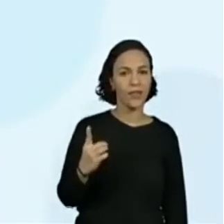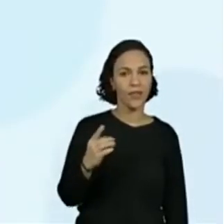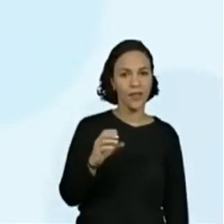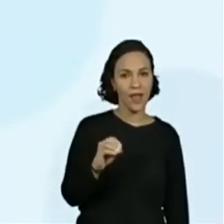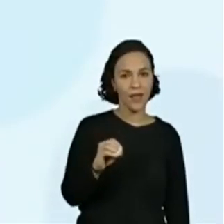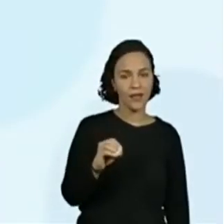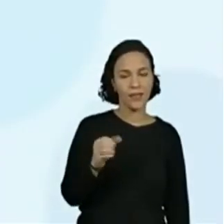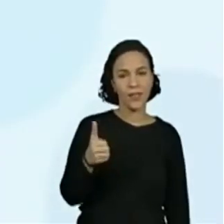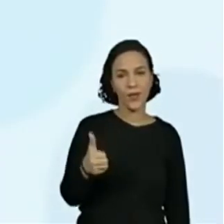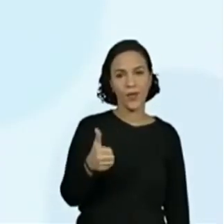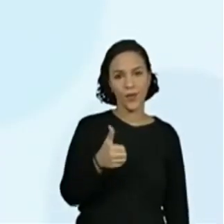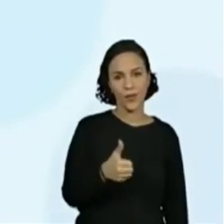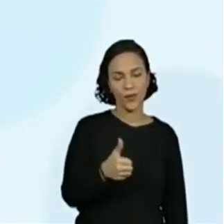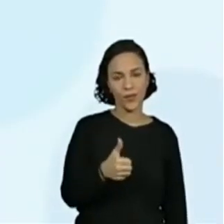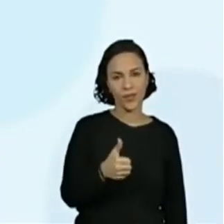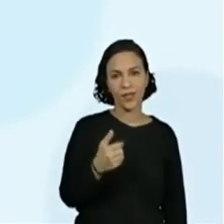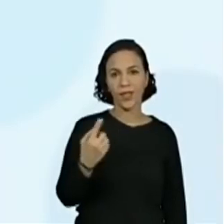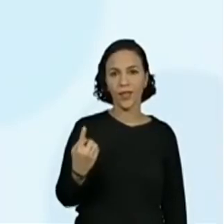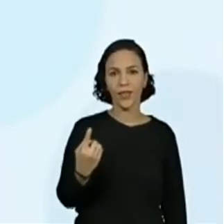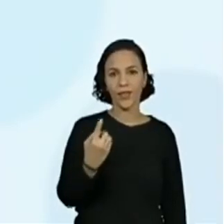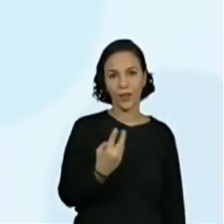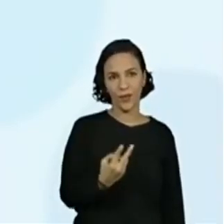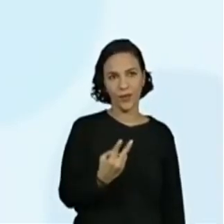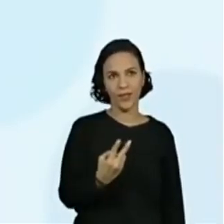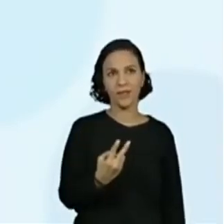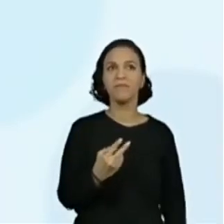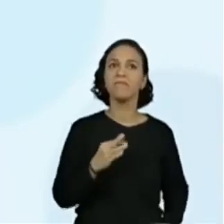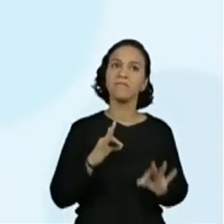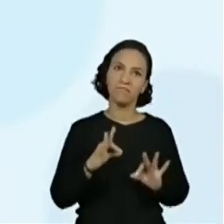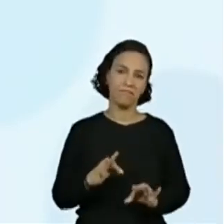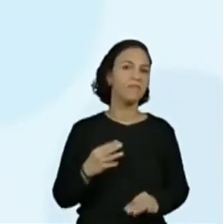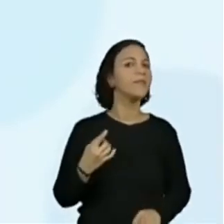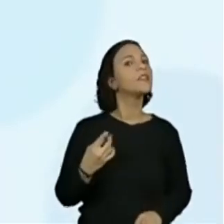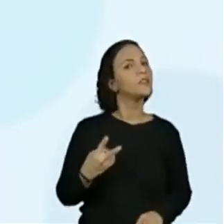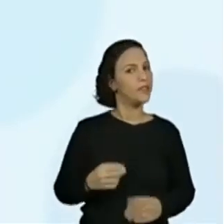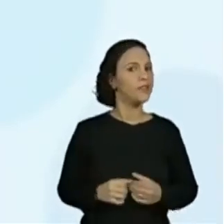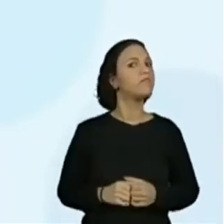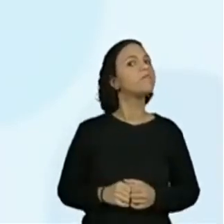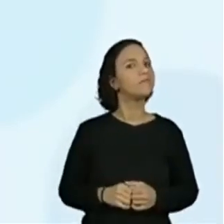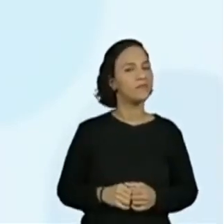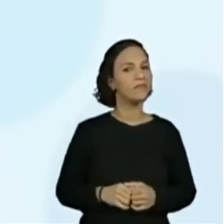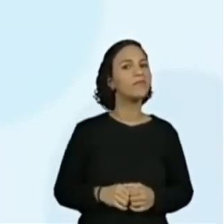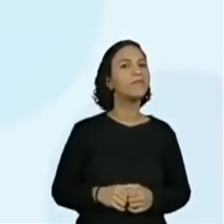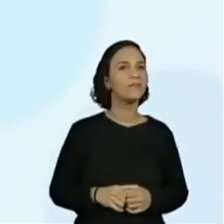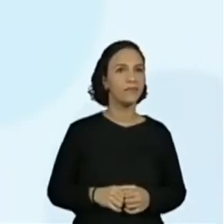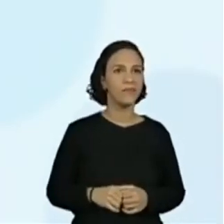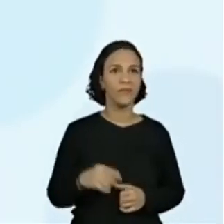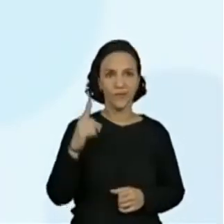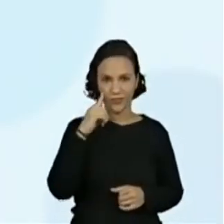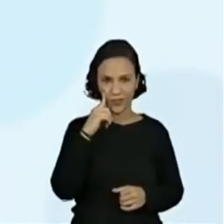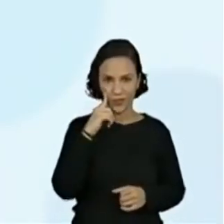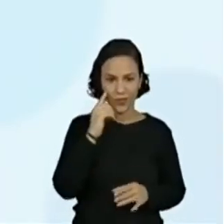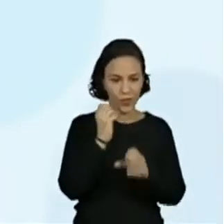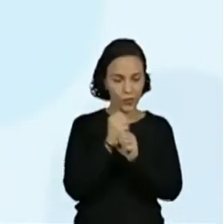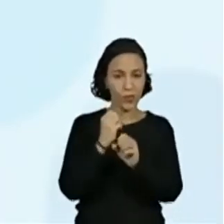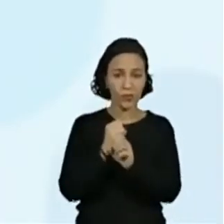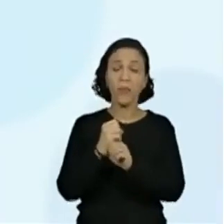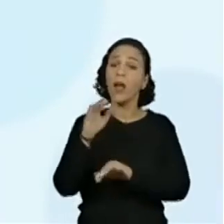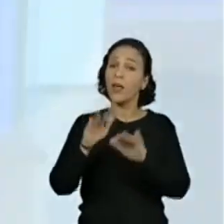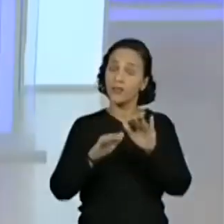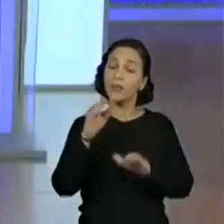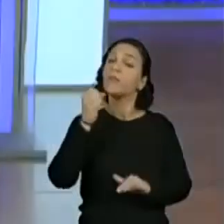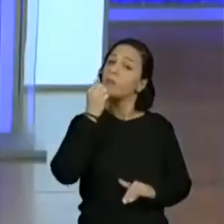dez, onze, doze. É só então. E aí? Tá certo, não tá? Recontamos. É importante também